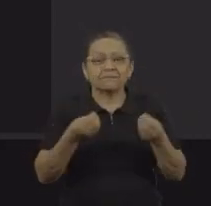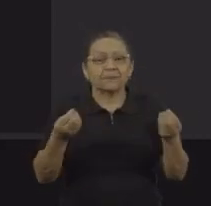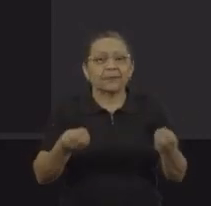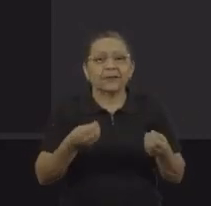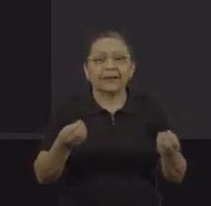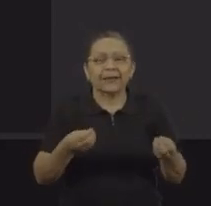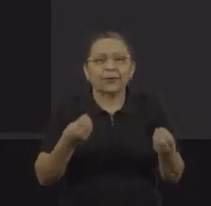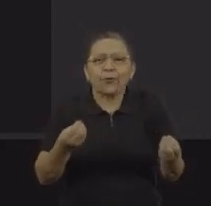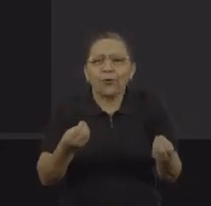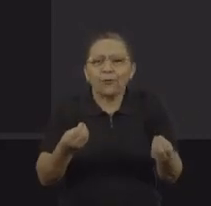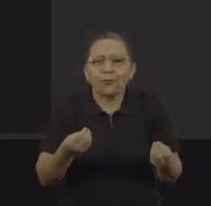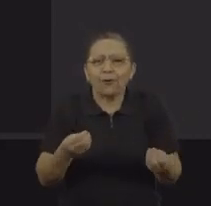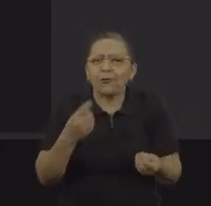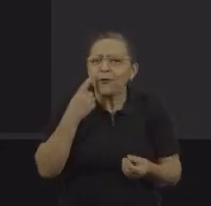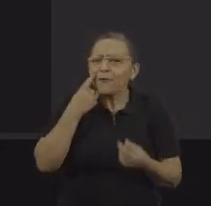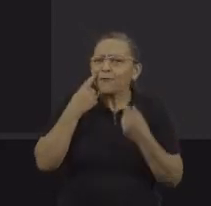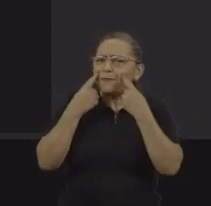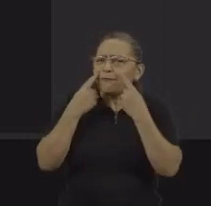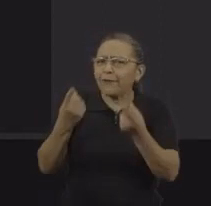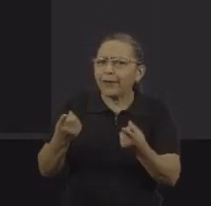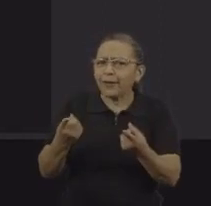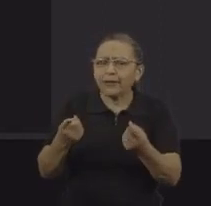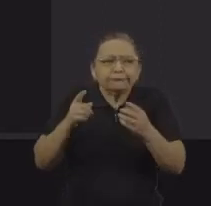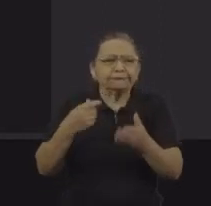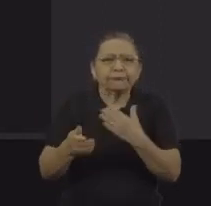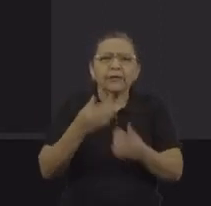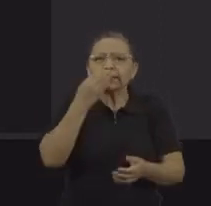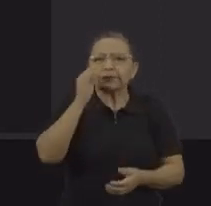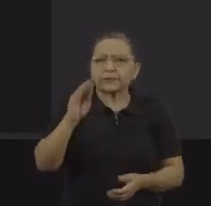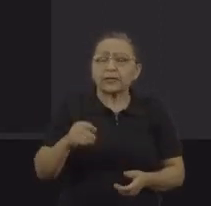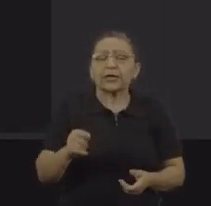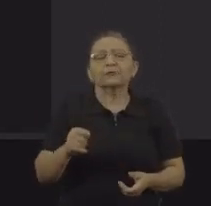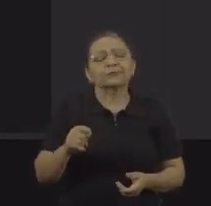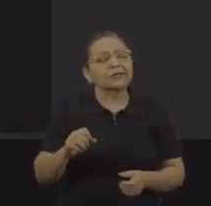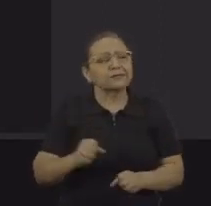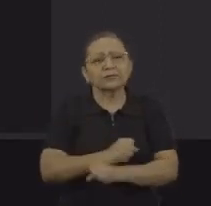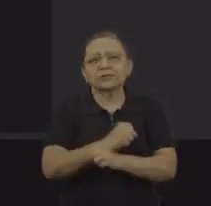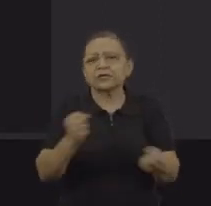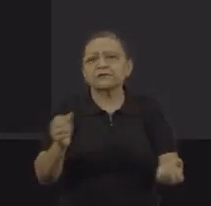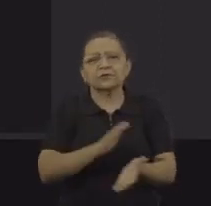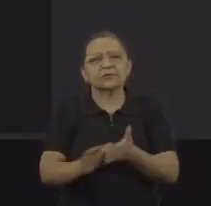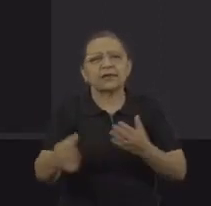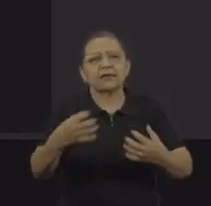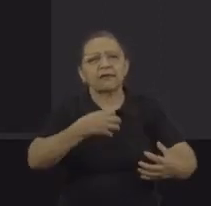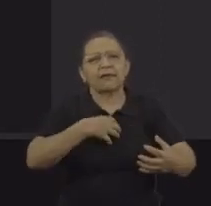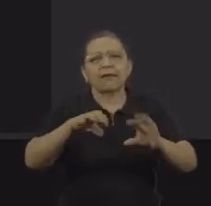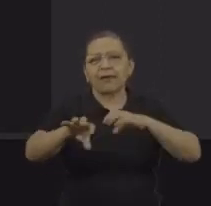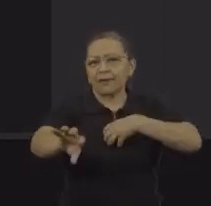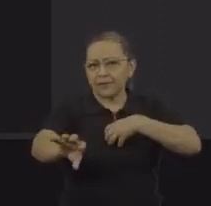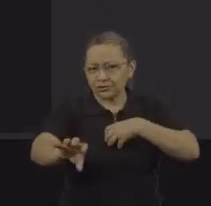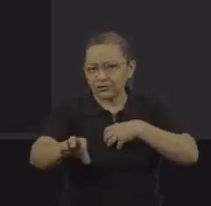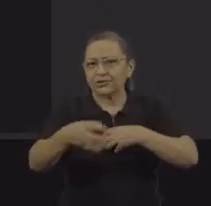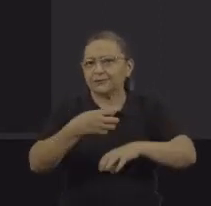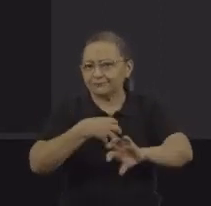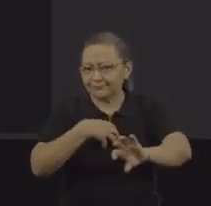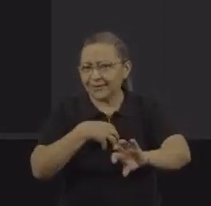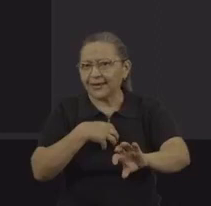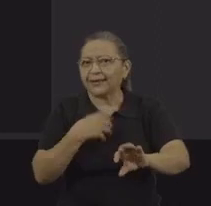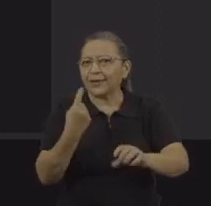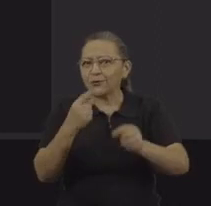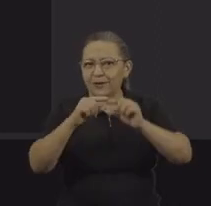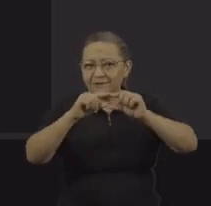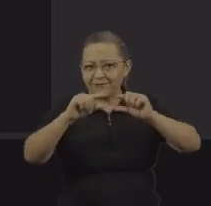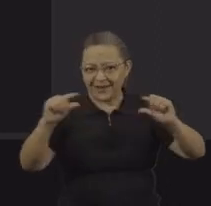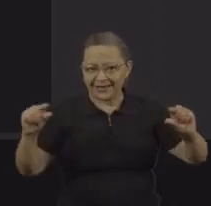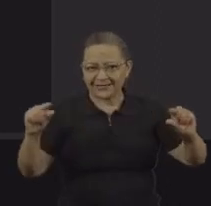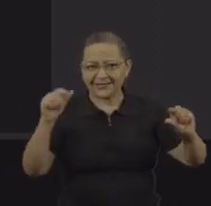empatia em relação a isso. Há frases aqui, vocês veem no pé da página, que ela diz que